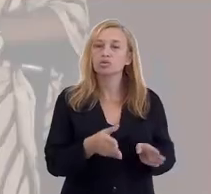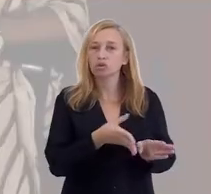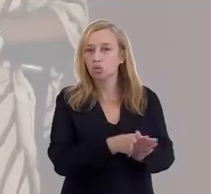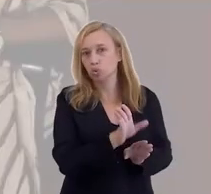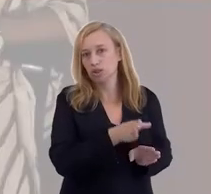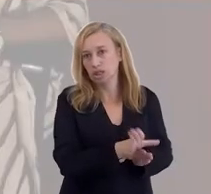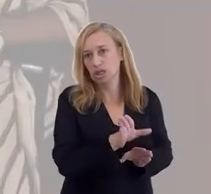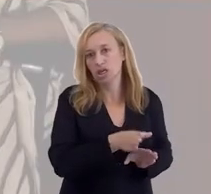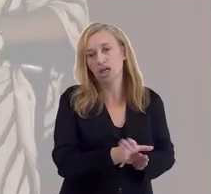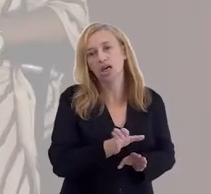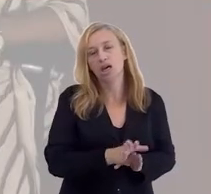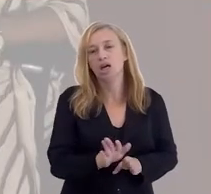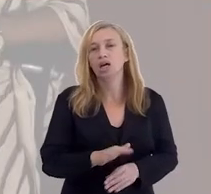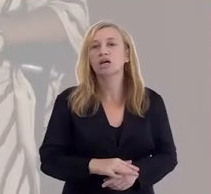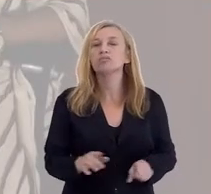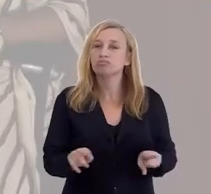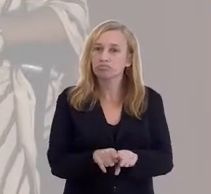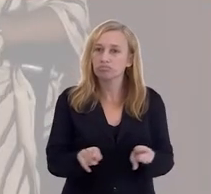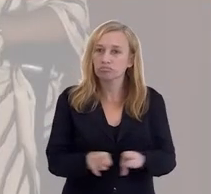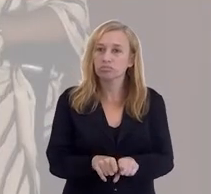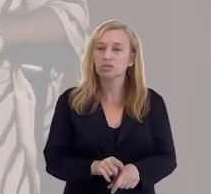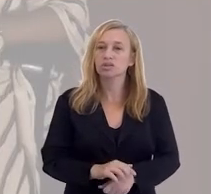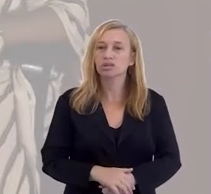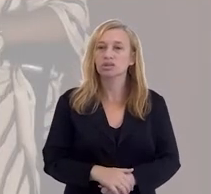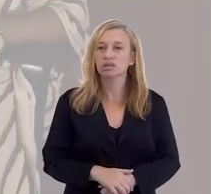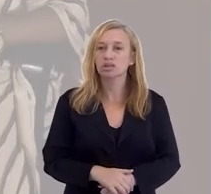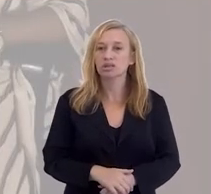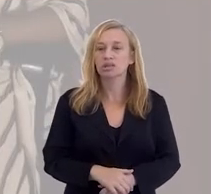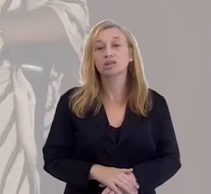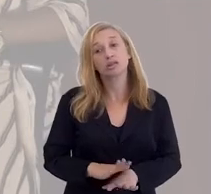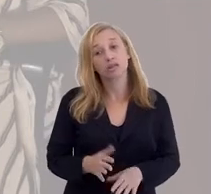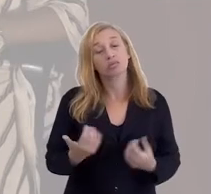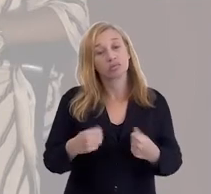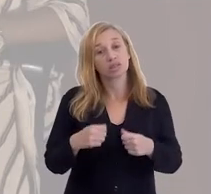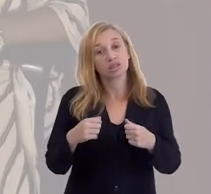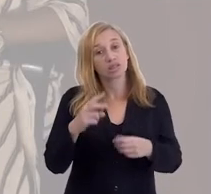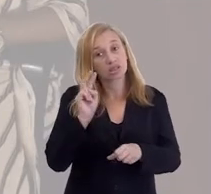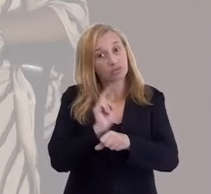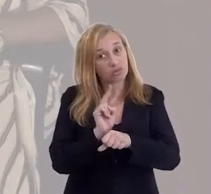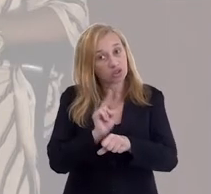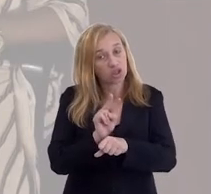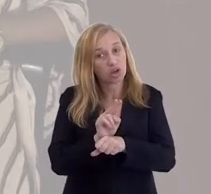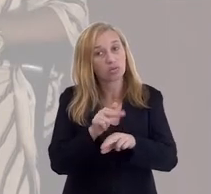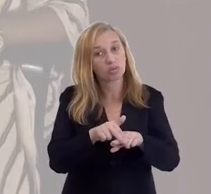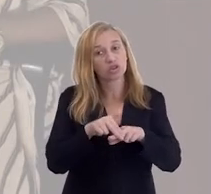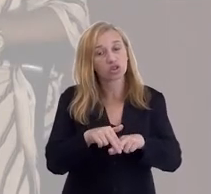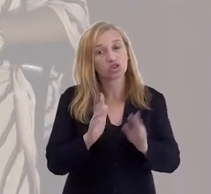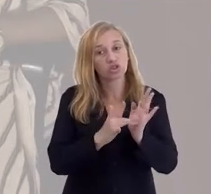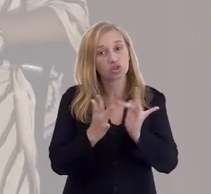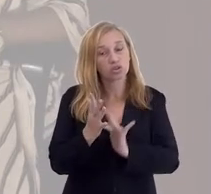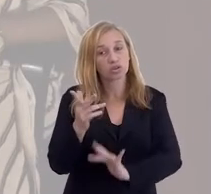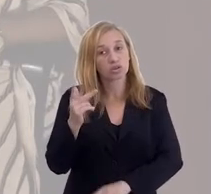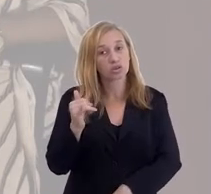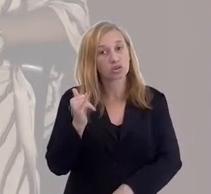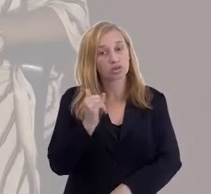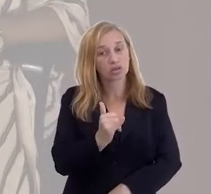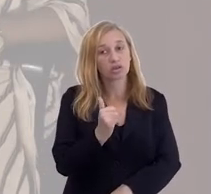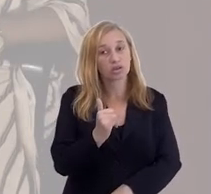aconselhamento e também, aí é um lado que a gente precisa ficar vigilante, por isso que Jesus dizia,